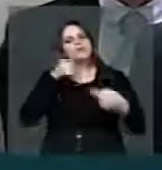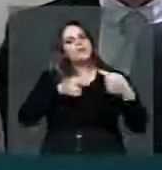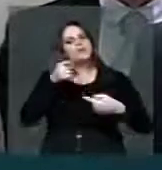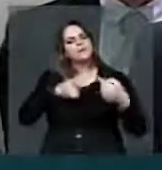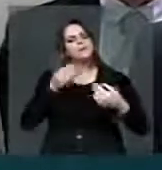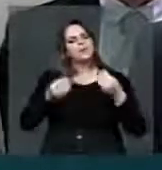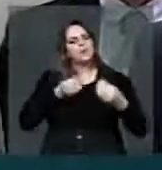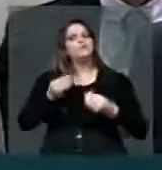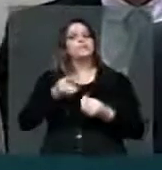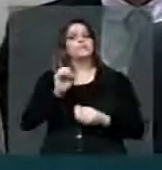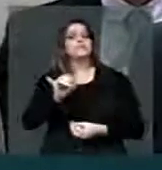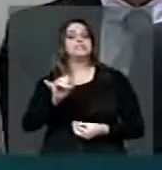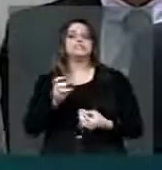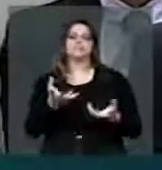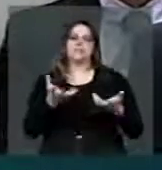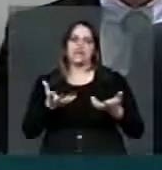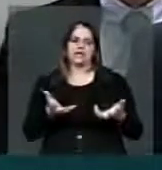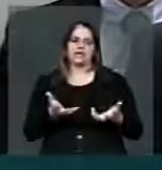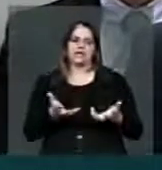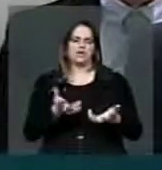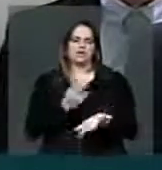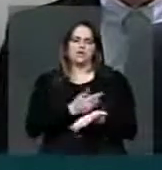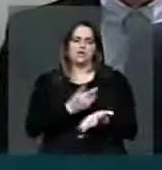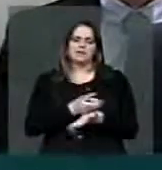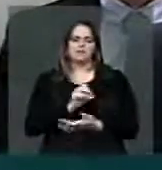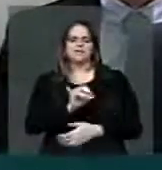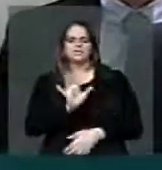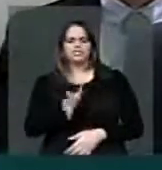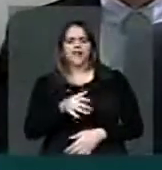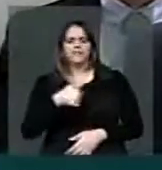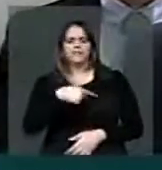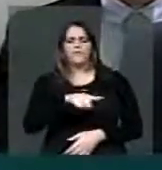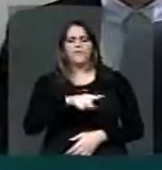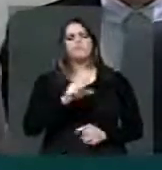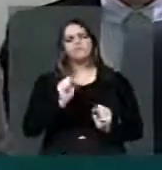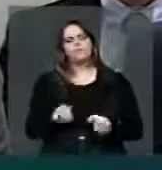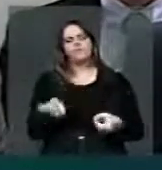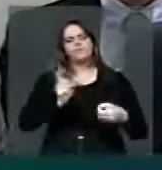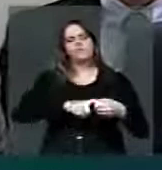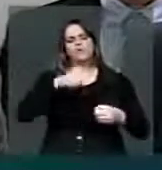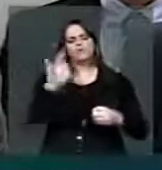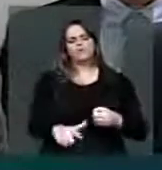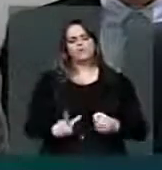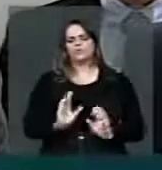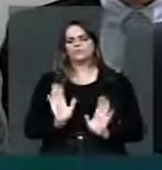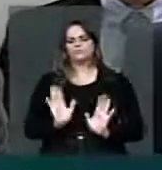projeto também, se quiserem. Mesmo naquelas que já foi, como a de vossa excelência, estou à disposição para voltar, não há problema nenhum.